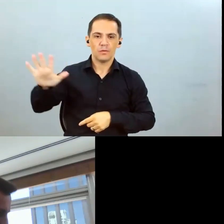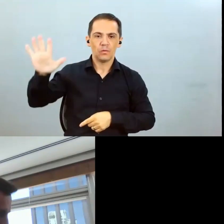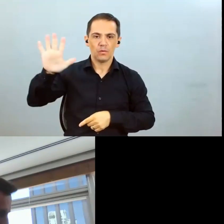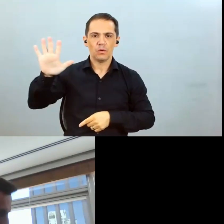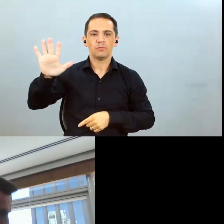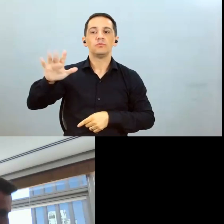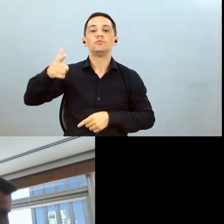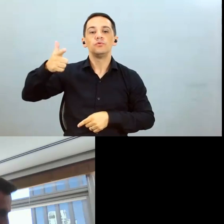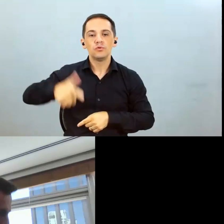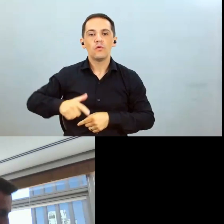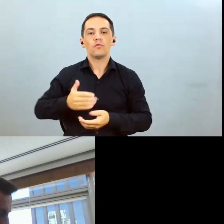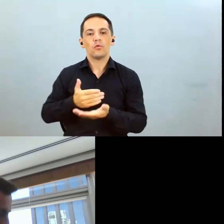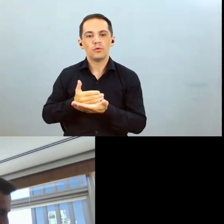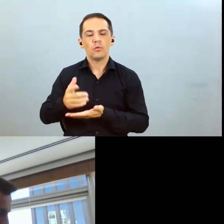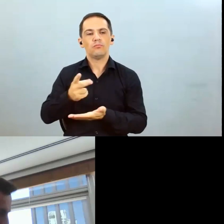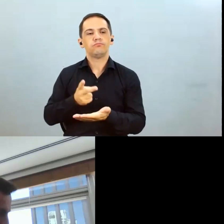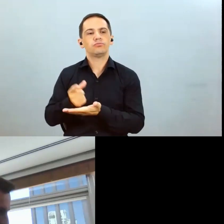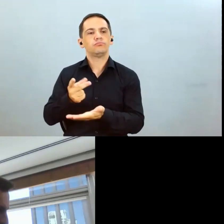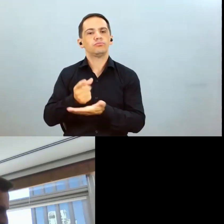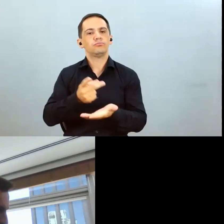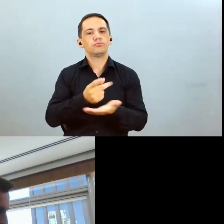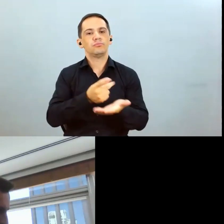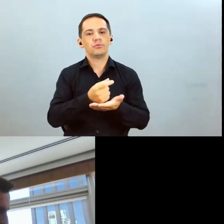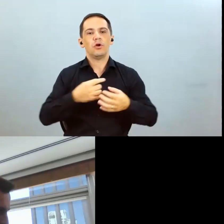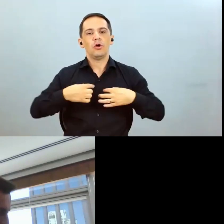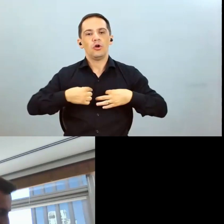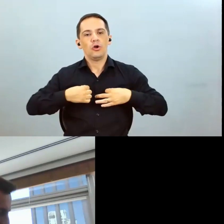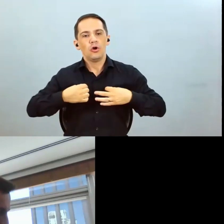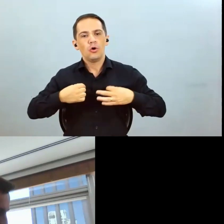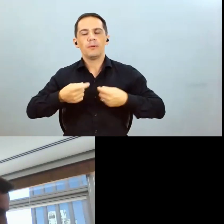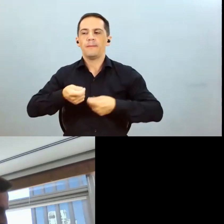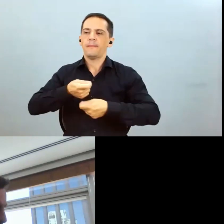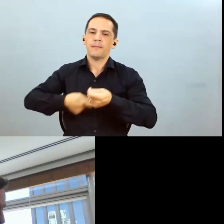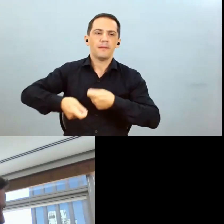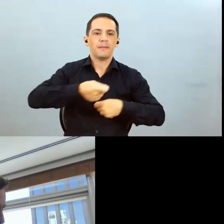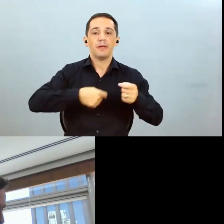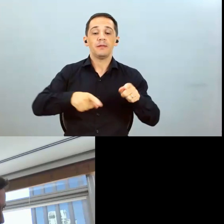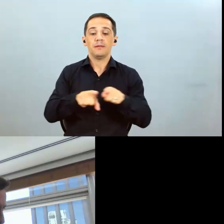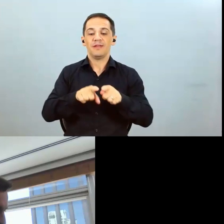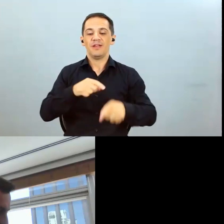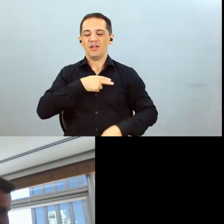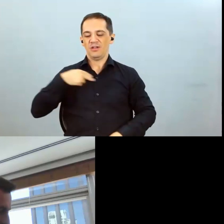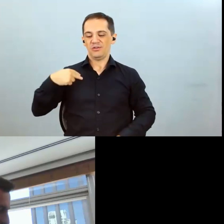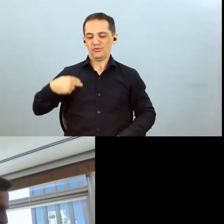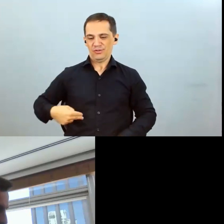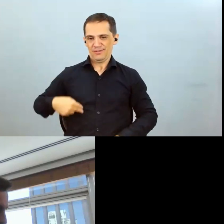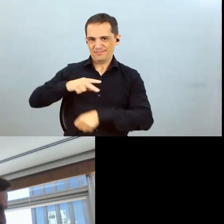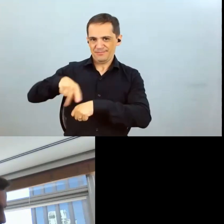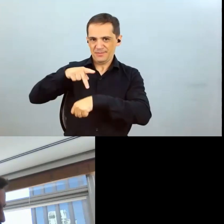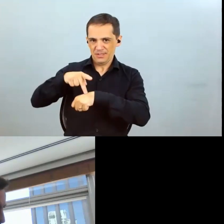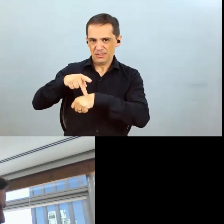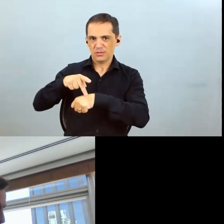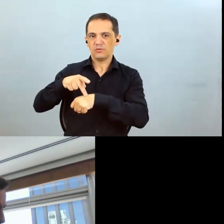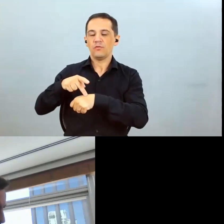consumir, voltaram a importar tecidos e roupas e a China voltou a consumir mais